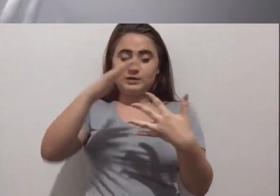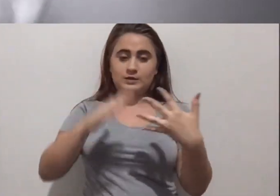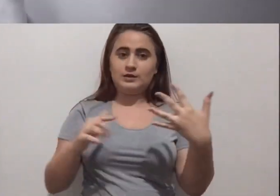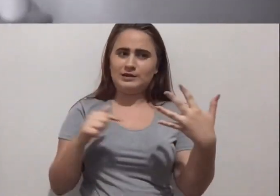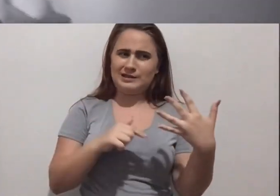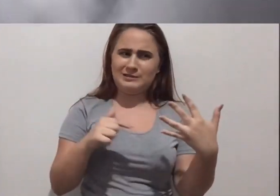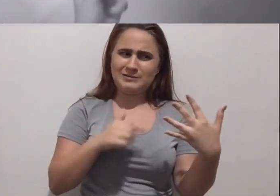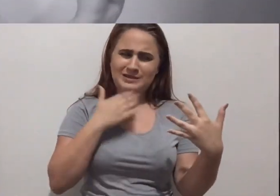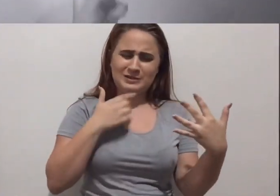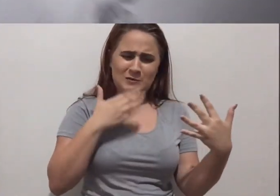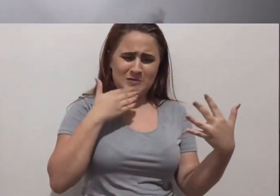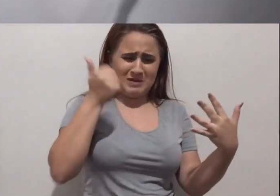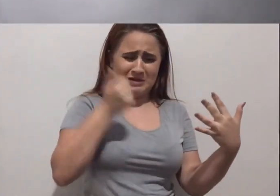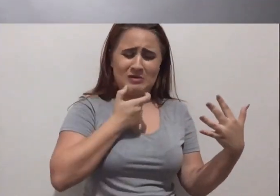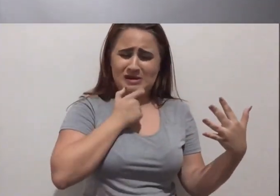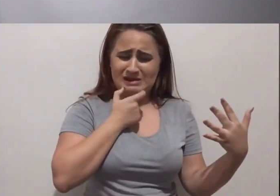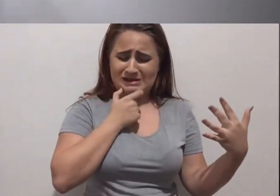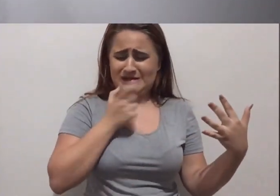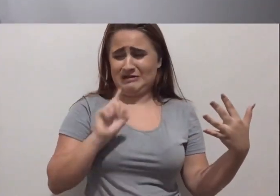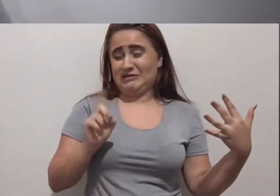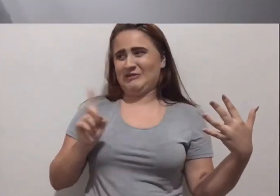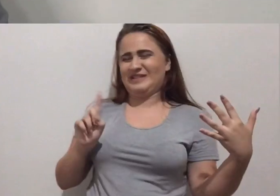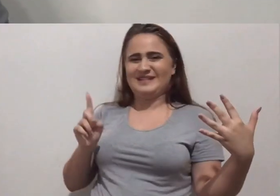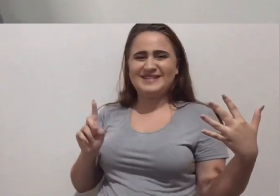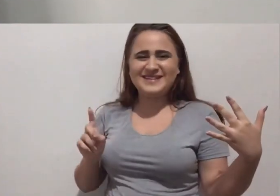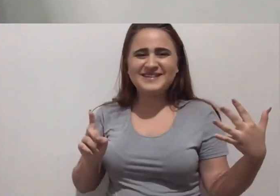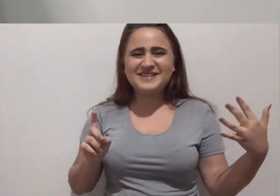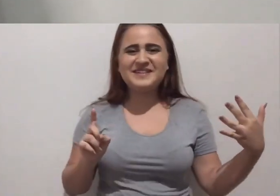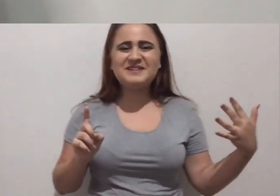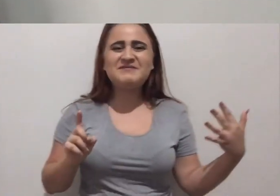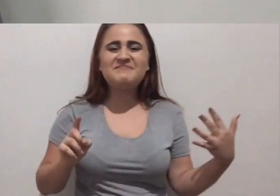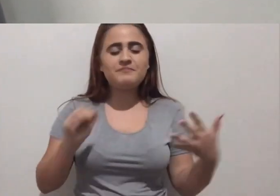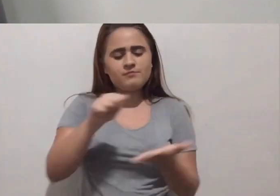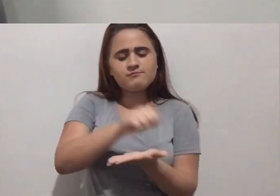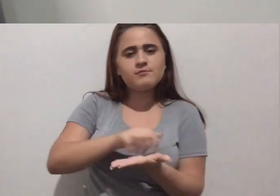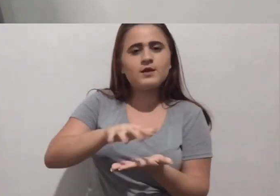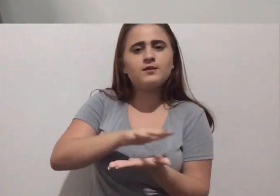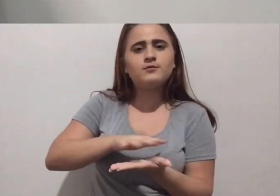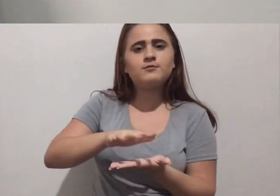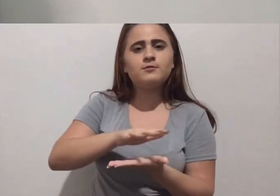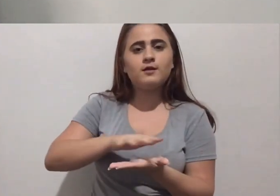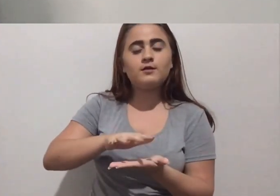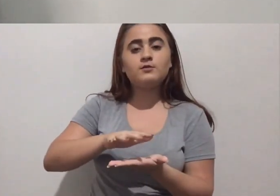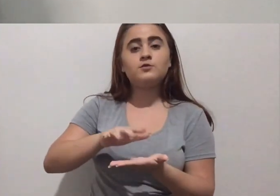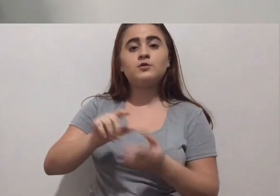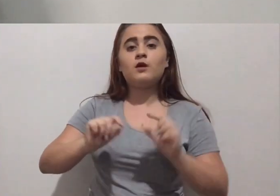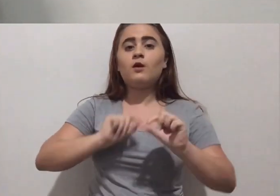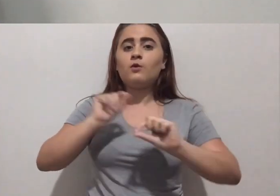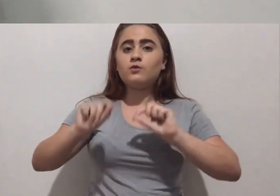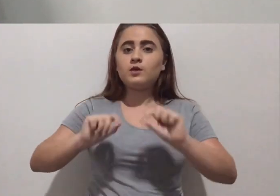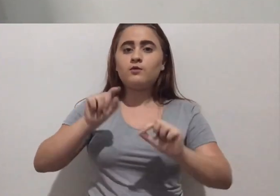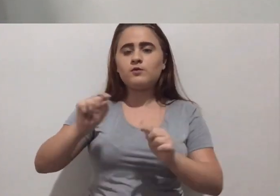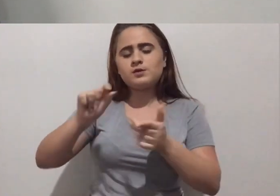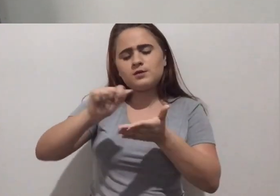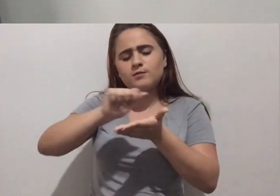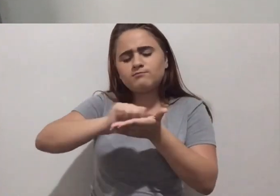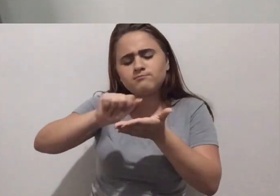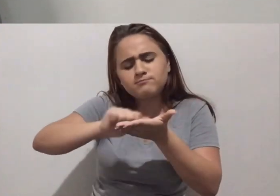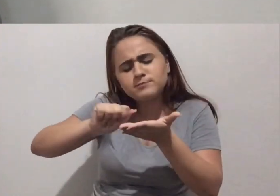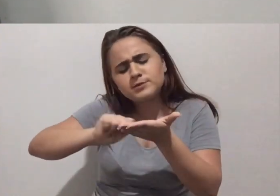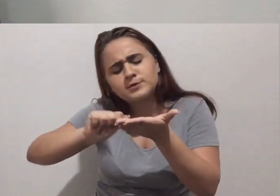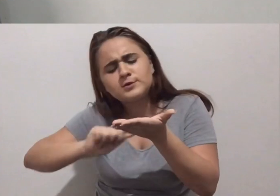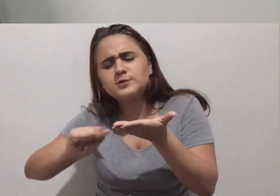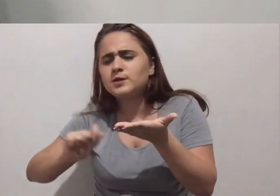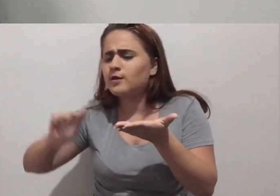Libras, sou melhor. Em inglês, nem tanto. Sign Writing é um sistema de escrita de sinais que você começa a